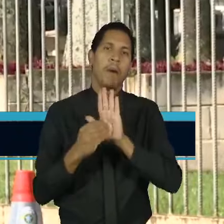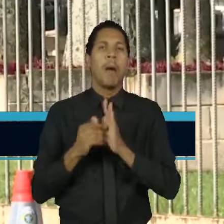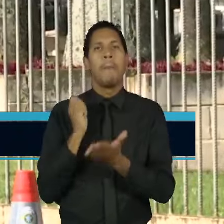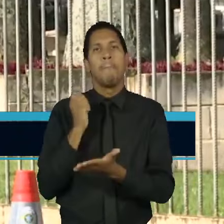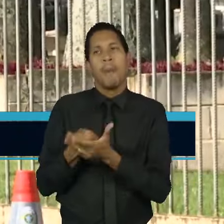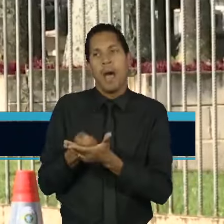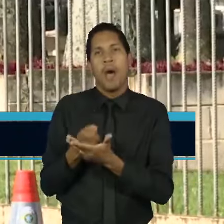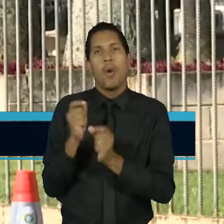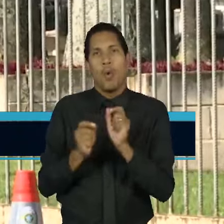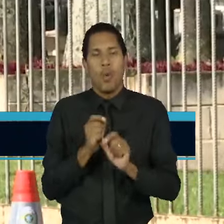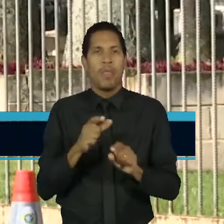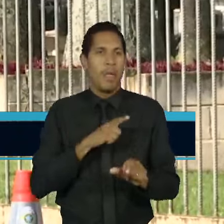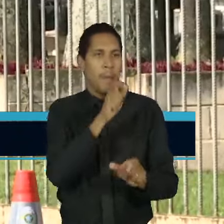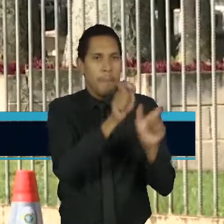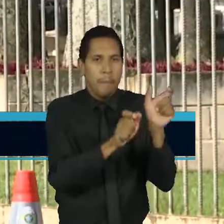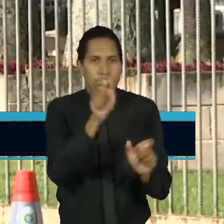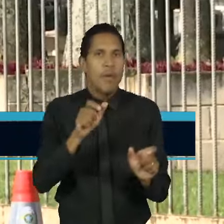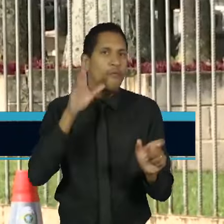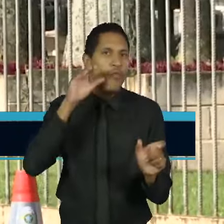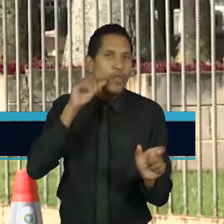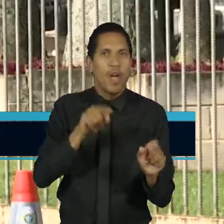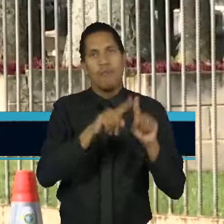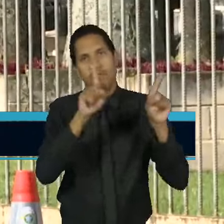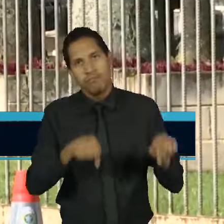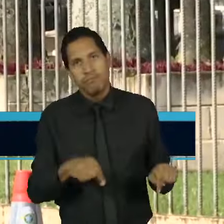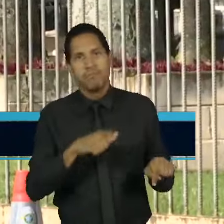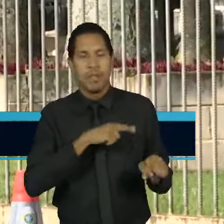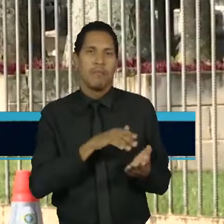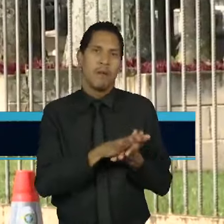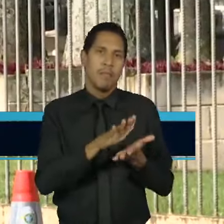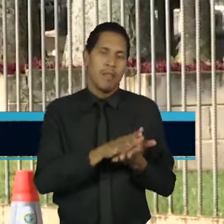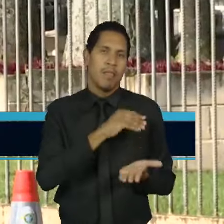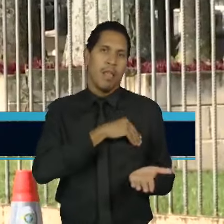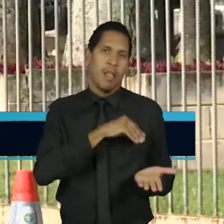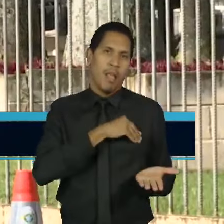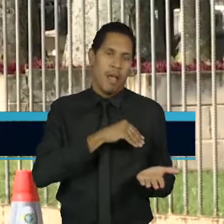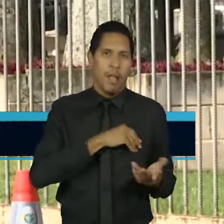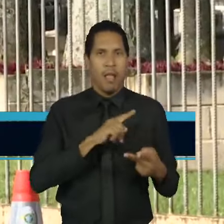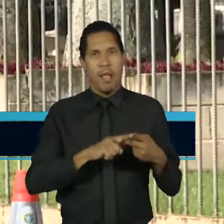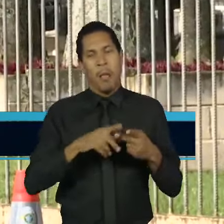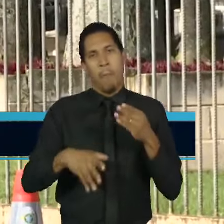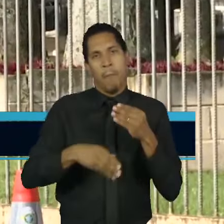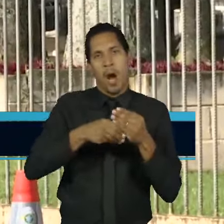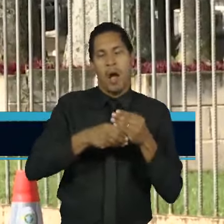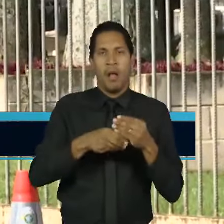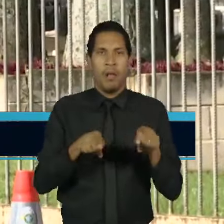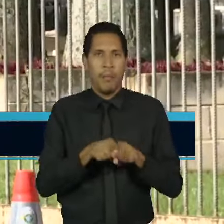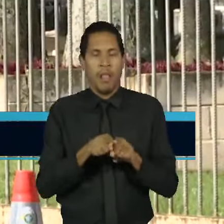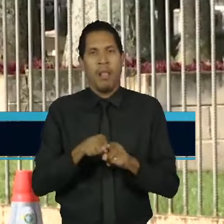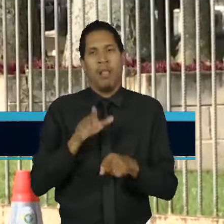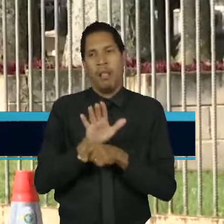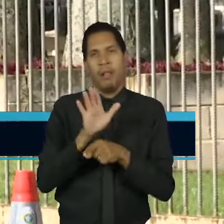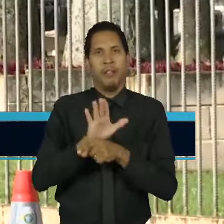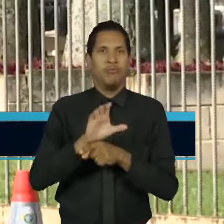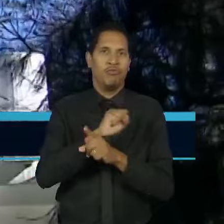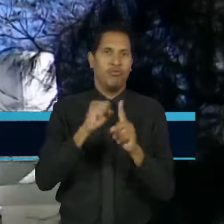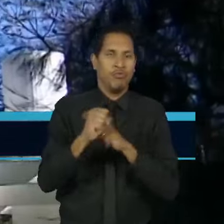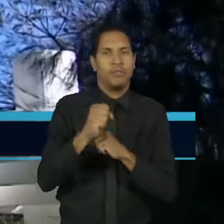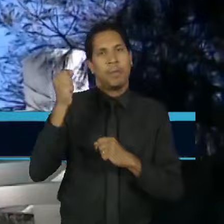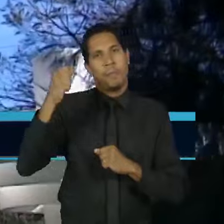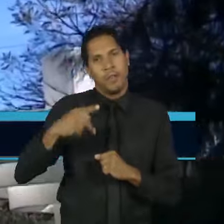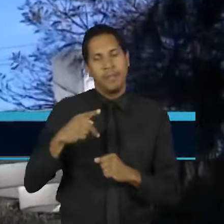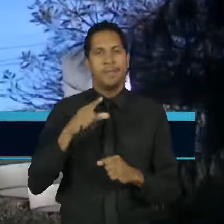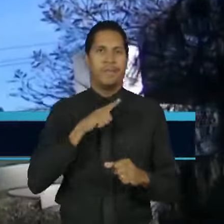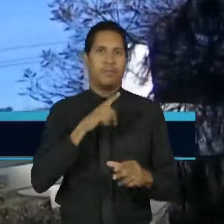pagamento da folha de pessoal, que envolve despesas como salários, bônus, contribuições sociais e aposentadorias.